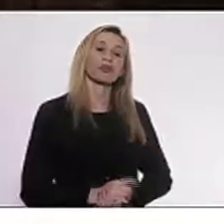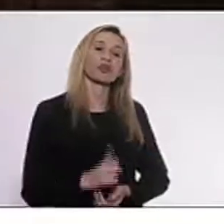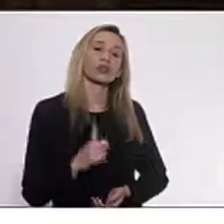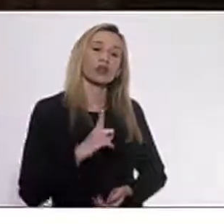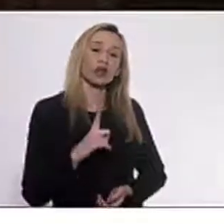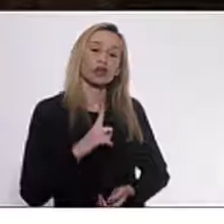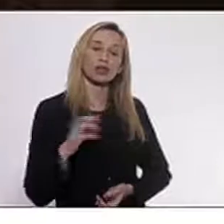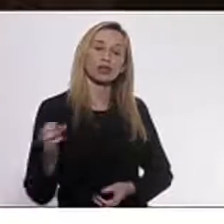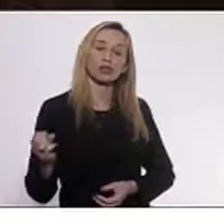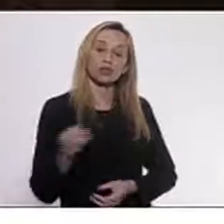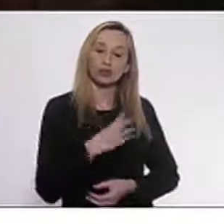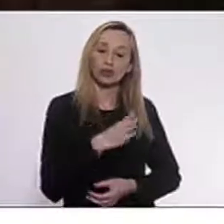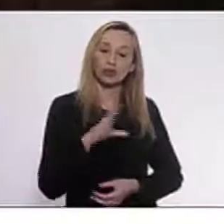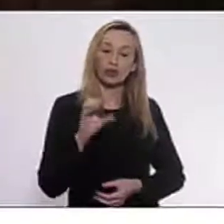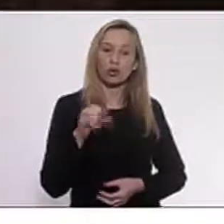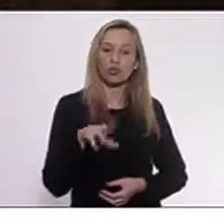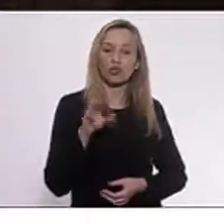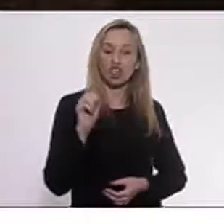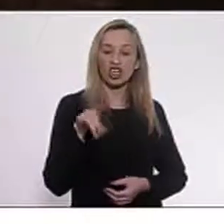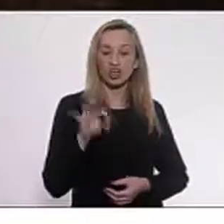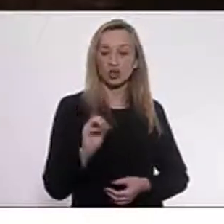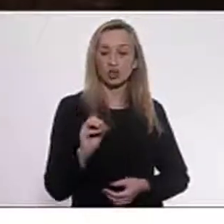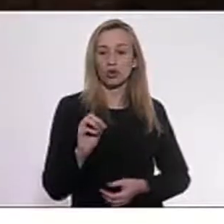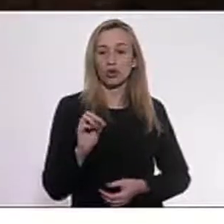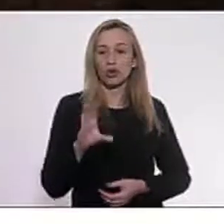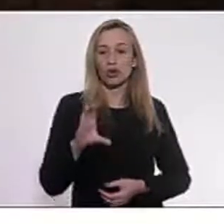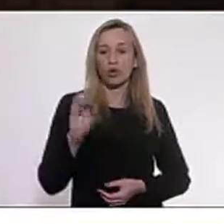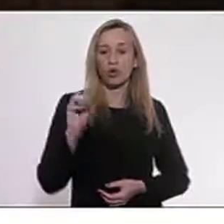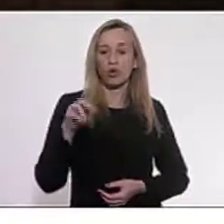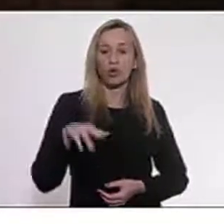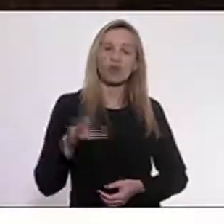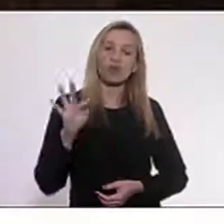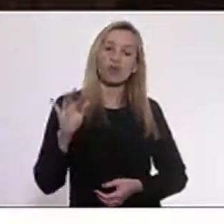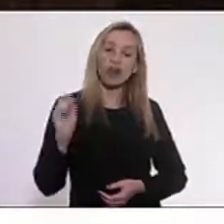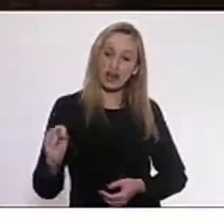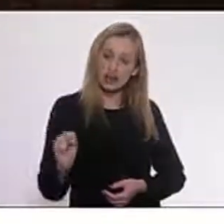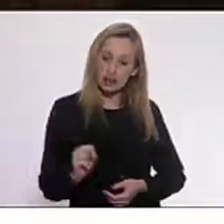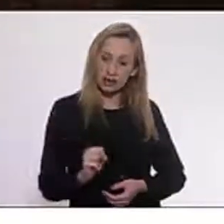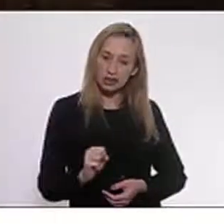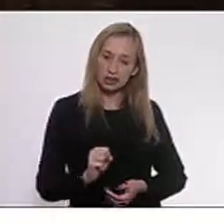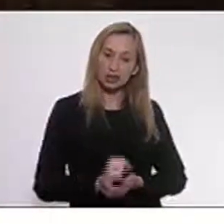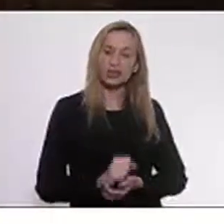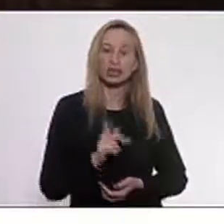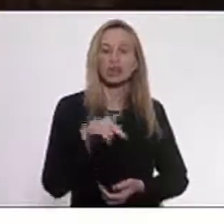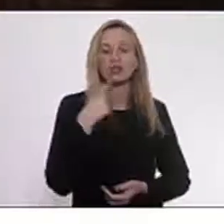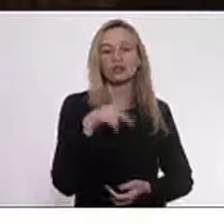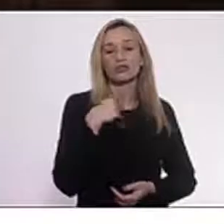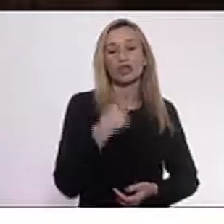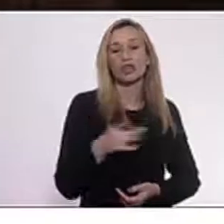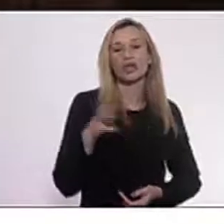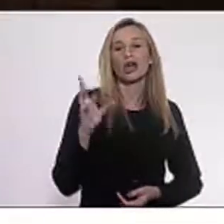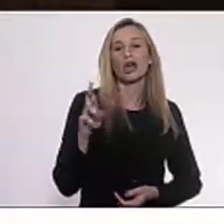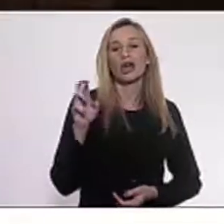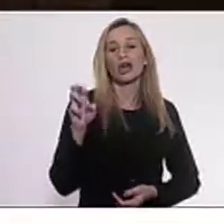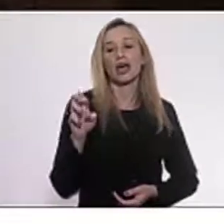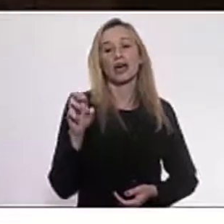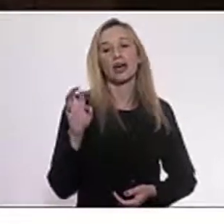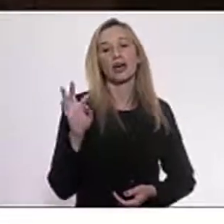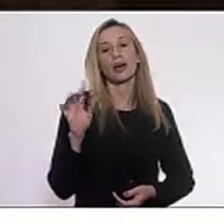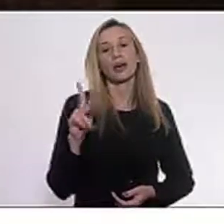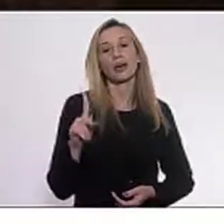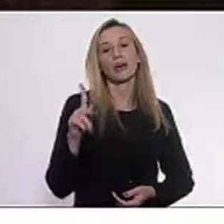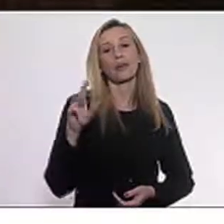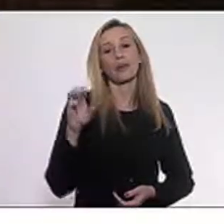novo convênio com o FAES, que trata do Repetro Industrialização,